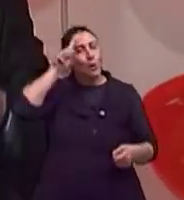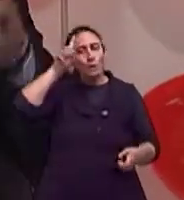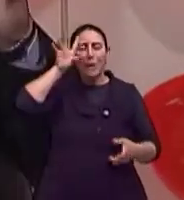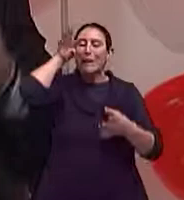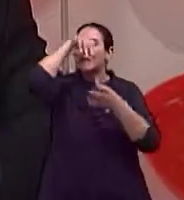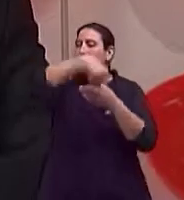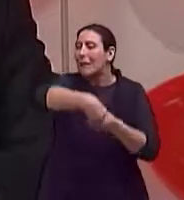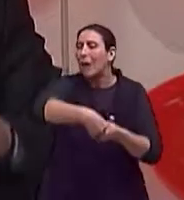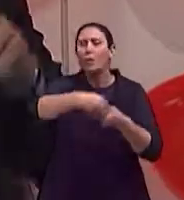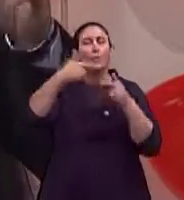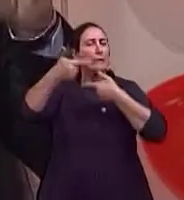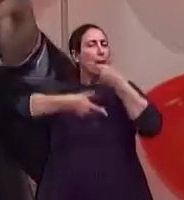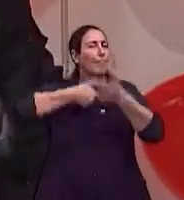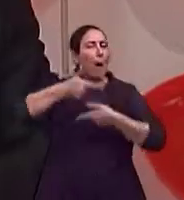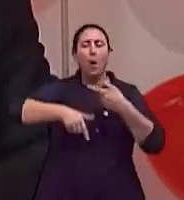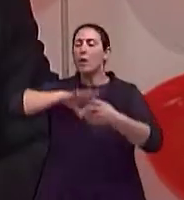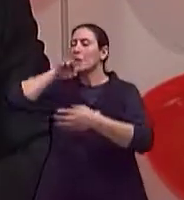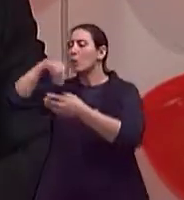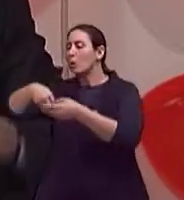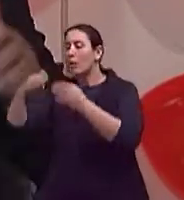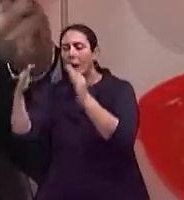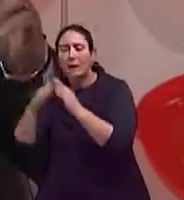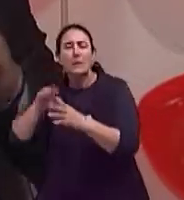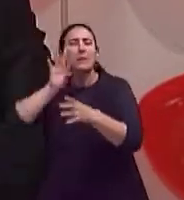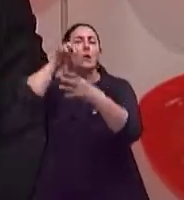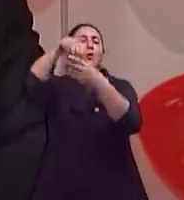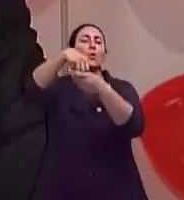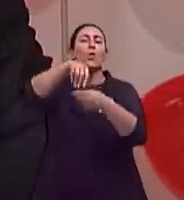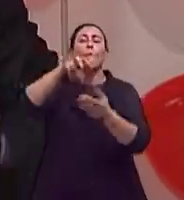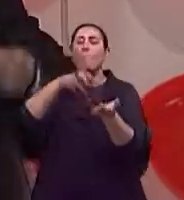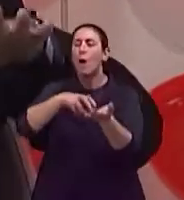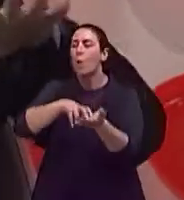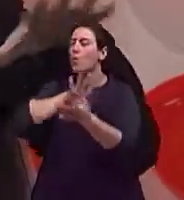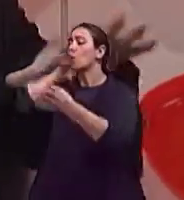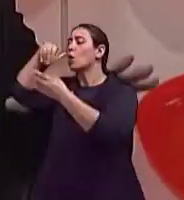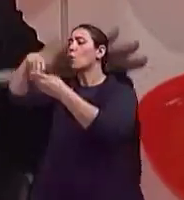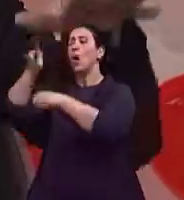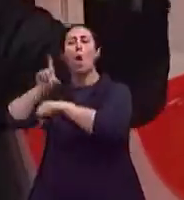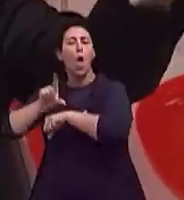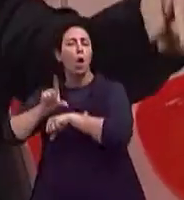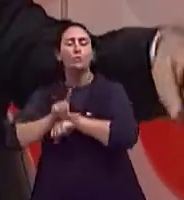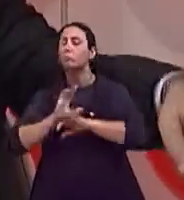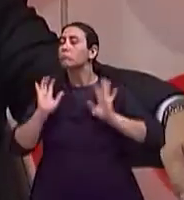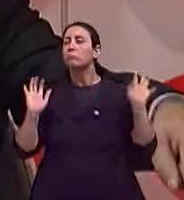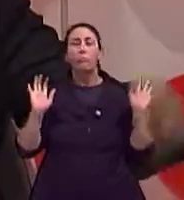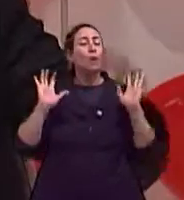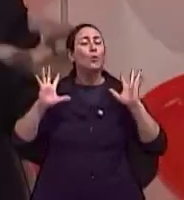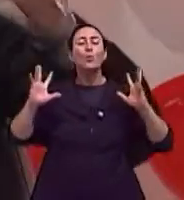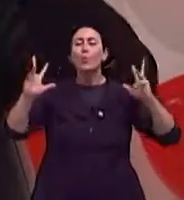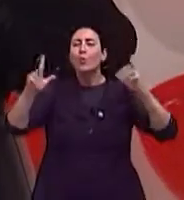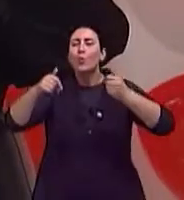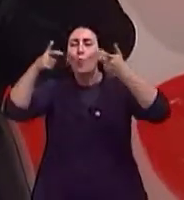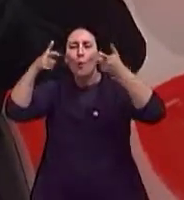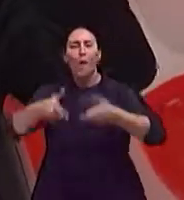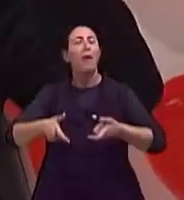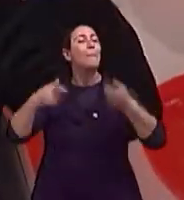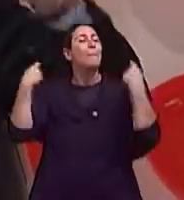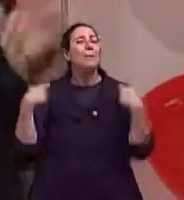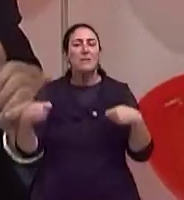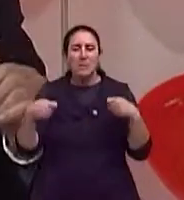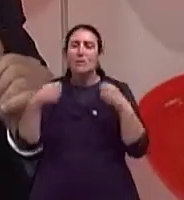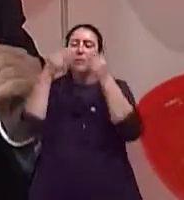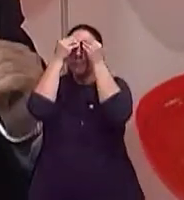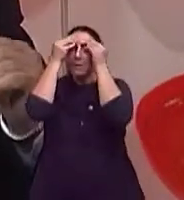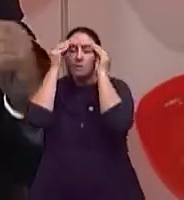escritório, dentro do banco, dentro da loja, dentro do consultório, seja onde for, dentro do estúdio aqui, usar uma